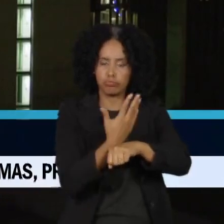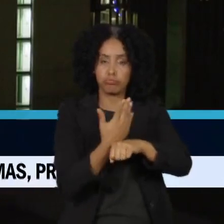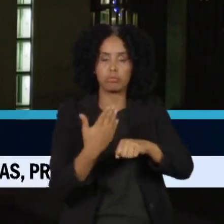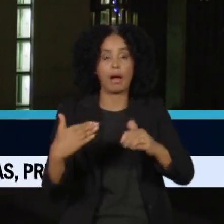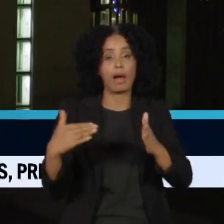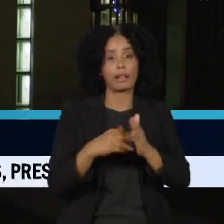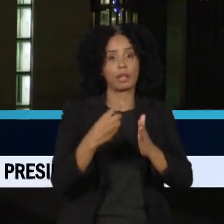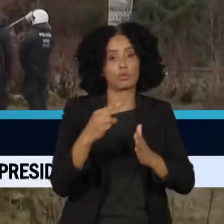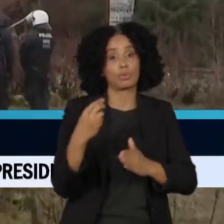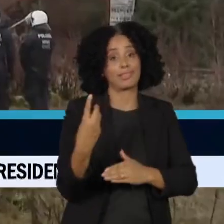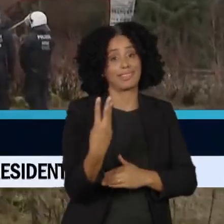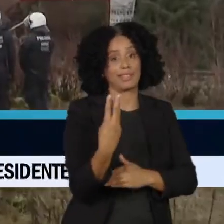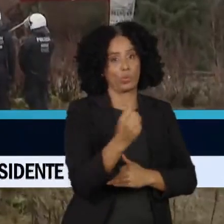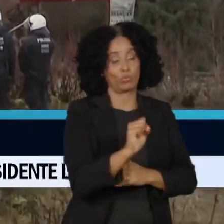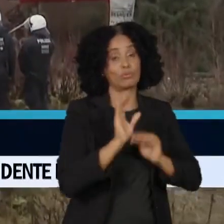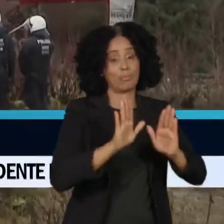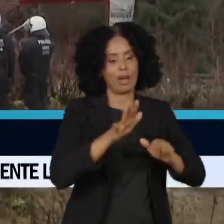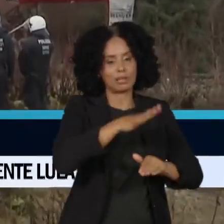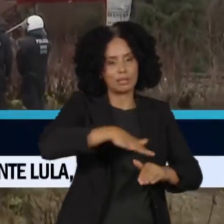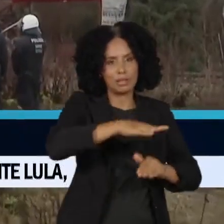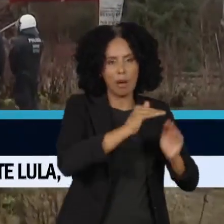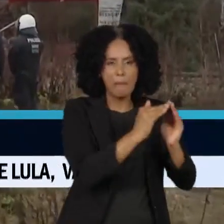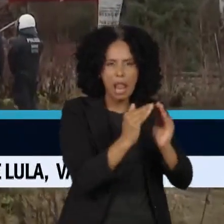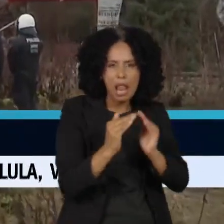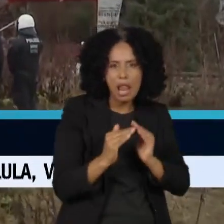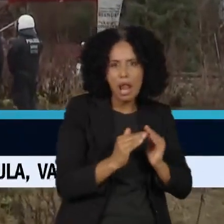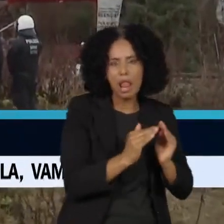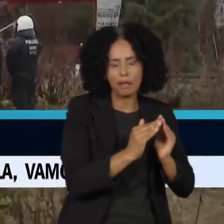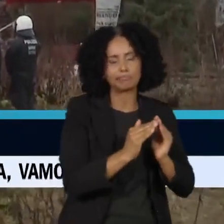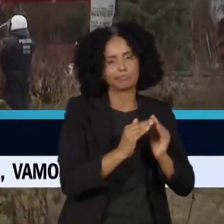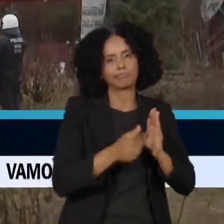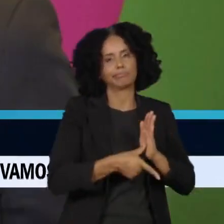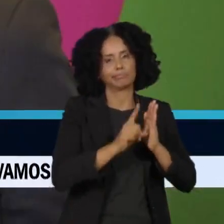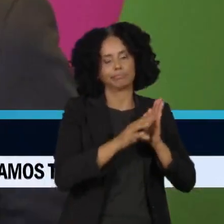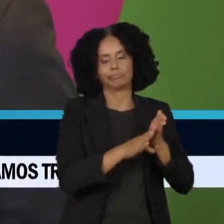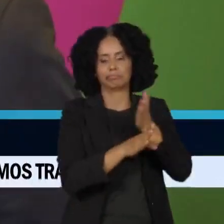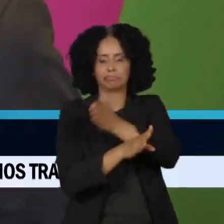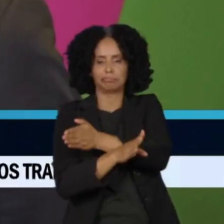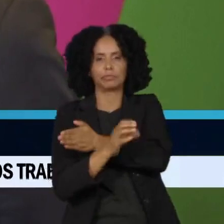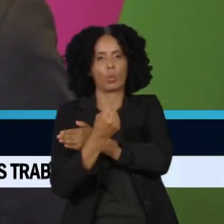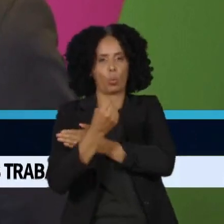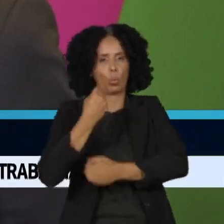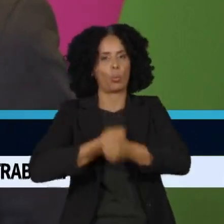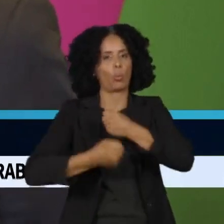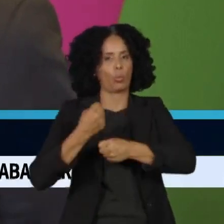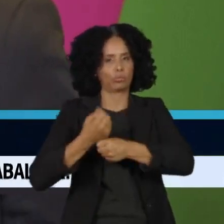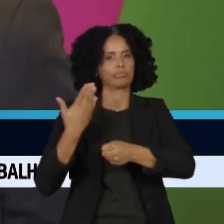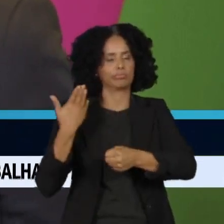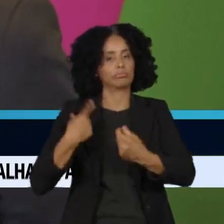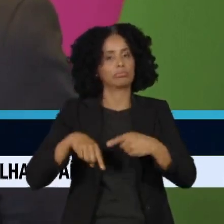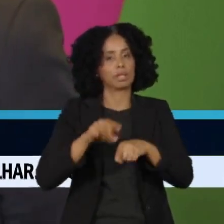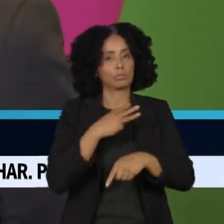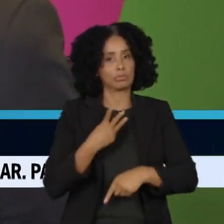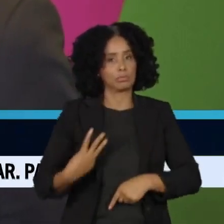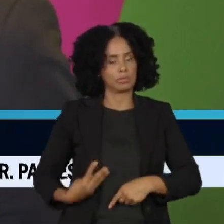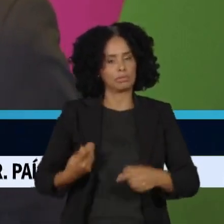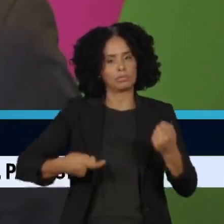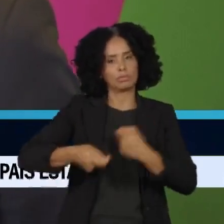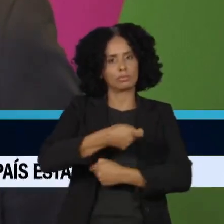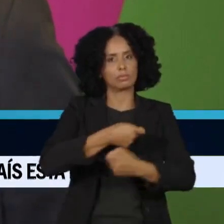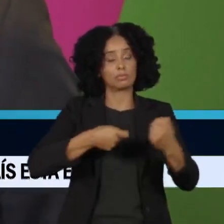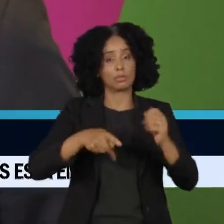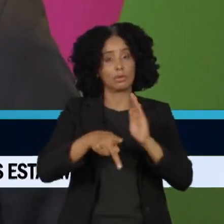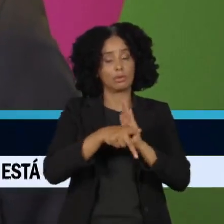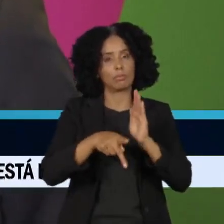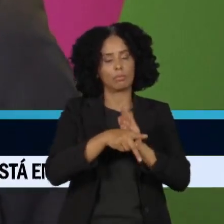Mas no estado onde fica o vilarejo, isso será antecipado em oito anos. O ministro da Economia e do Clima, Robert Haberck, do Partido